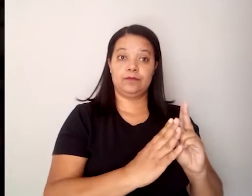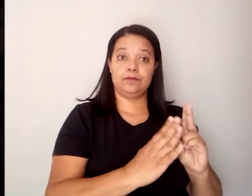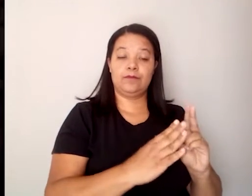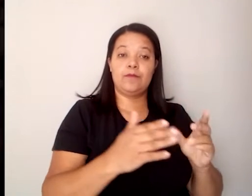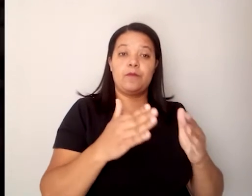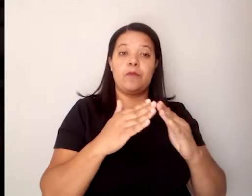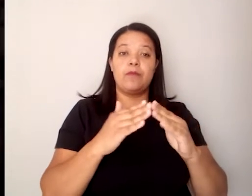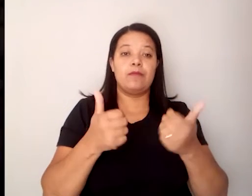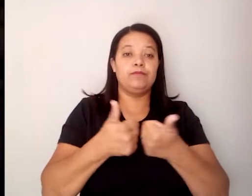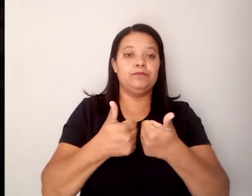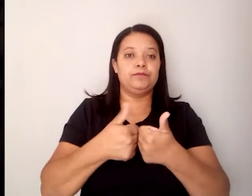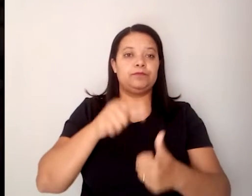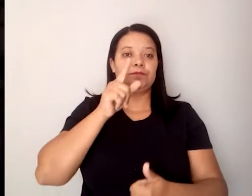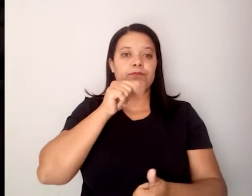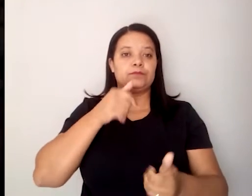nessa geografia.